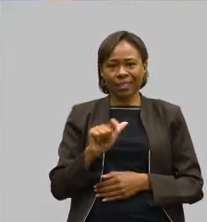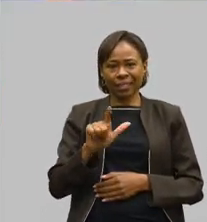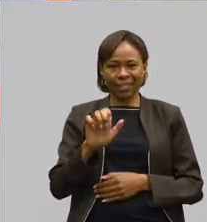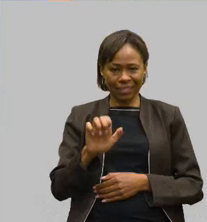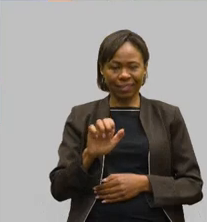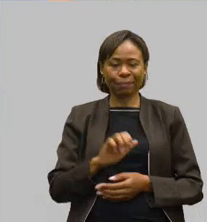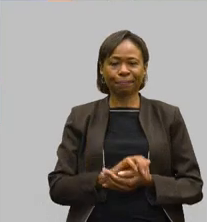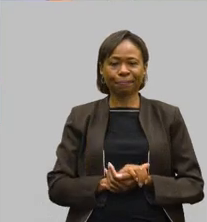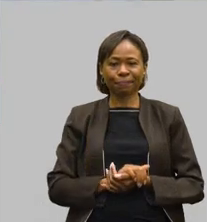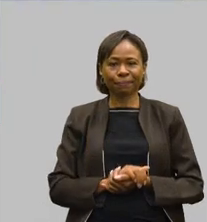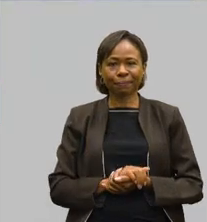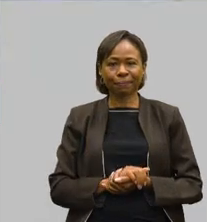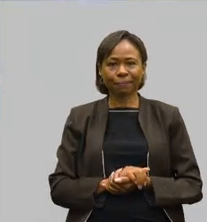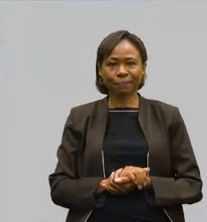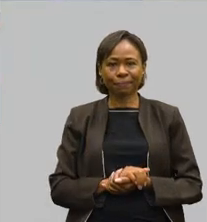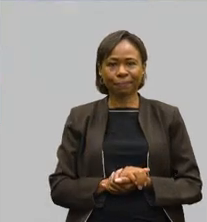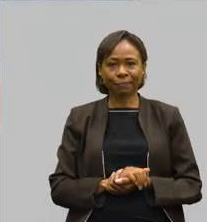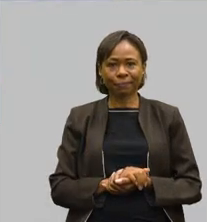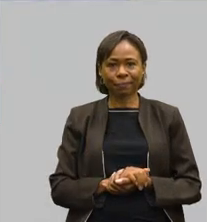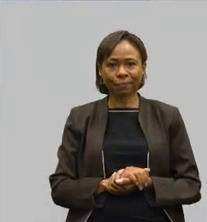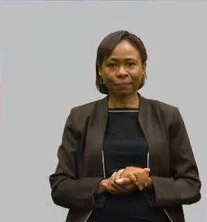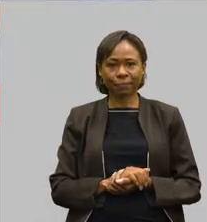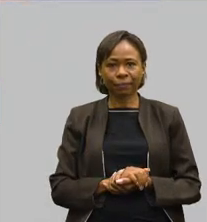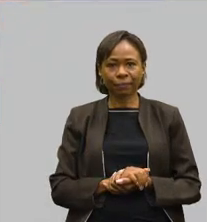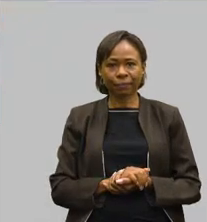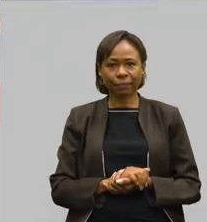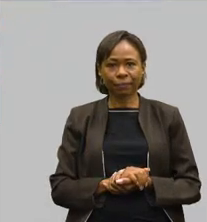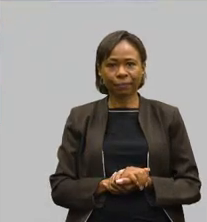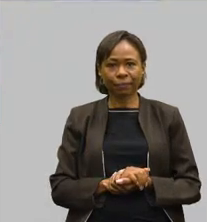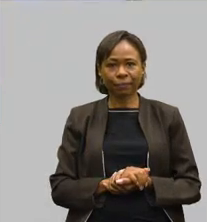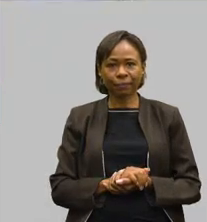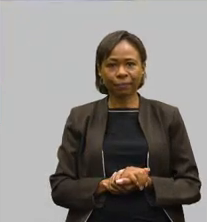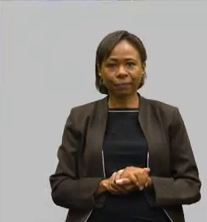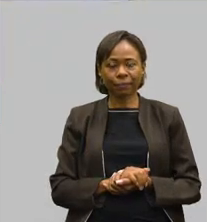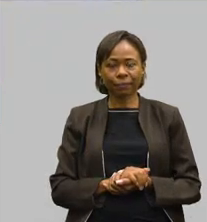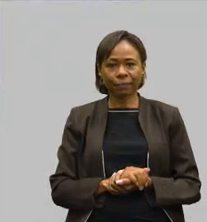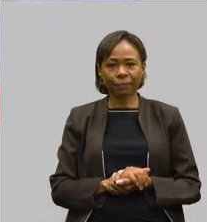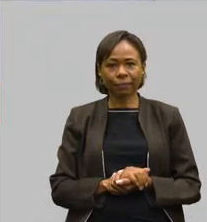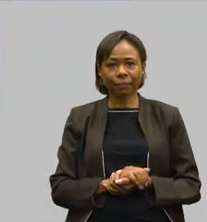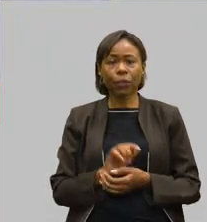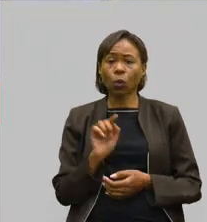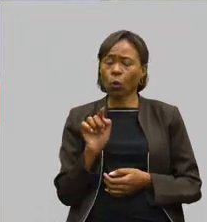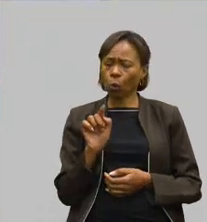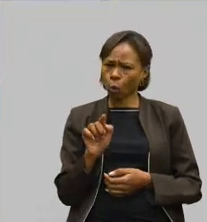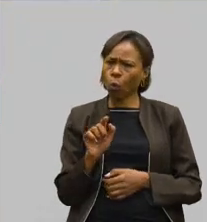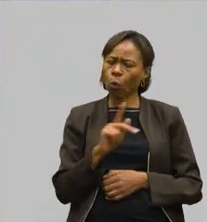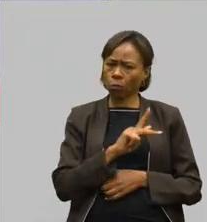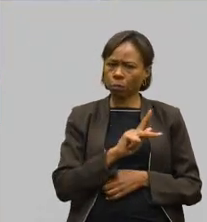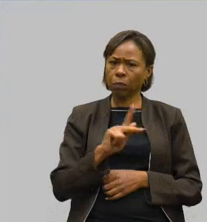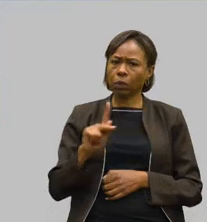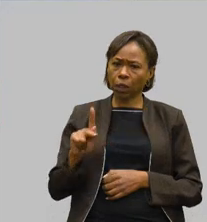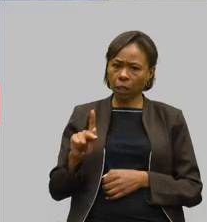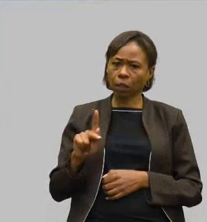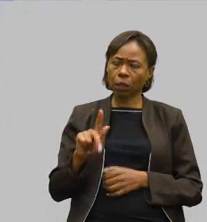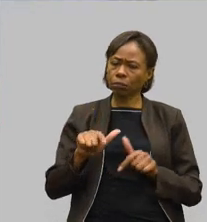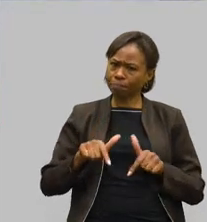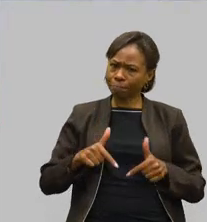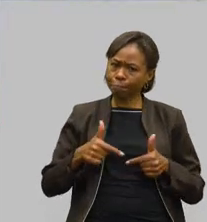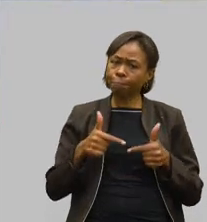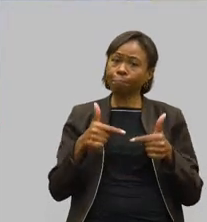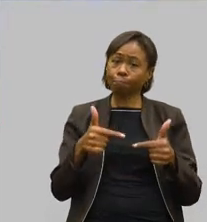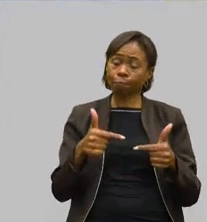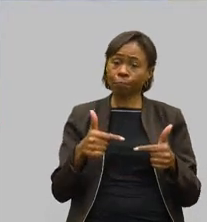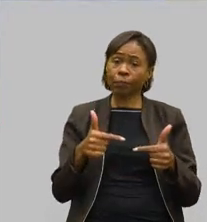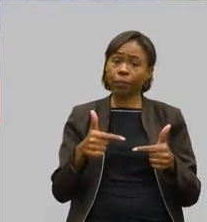E, Alê, eu falo que o nosso presidente, essa iniciativa de fazer, foi no